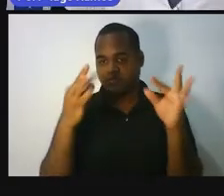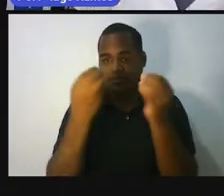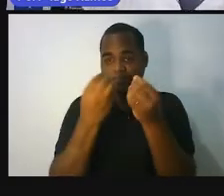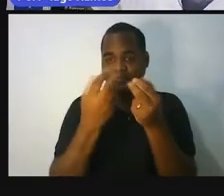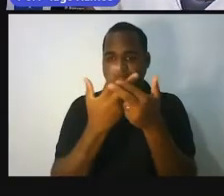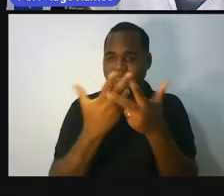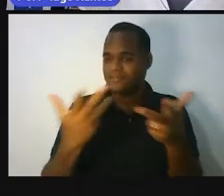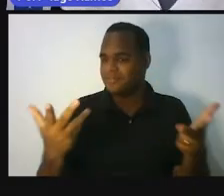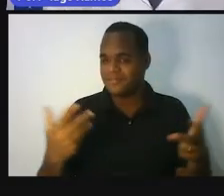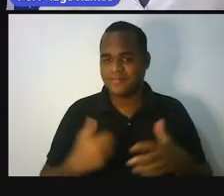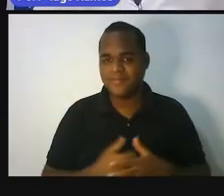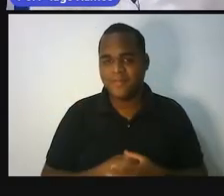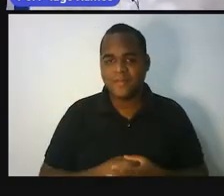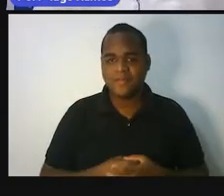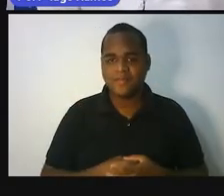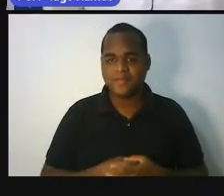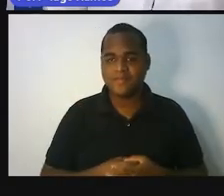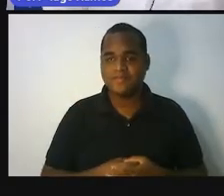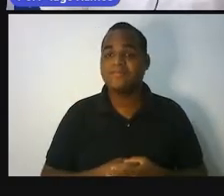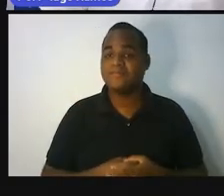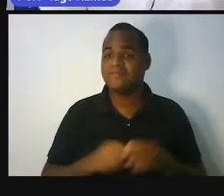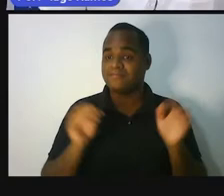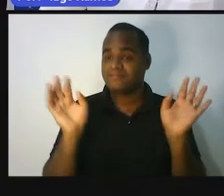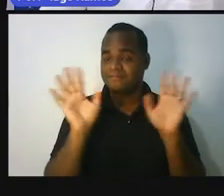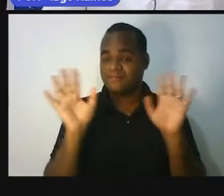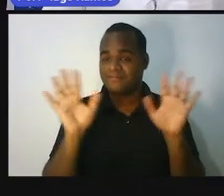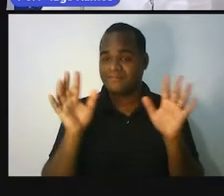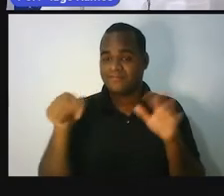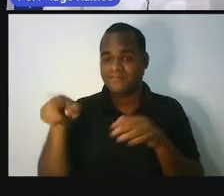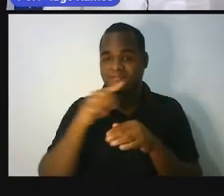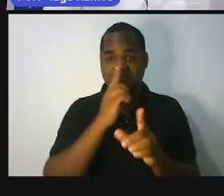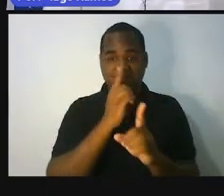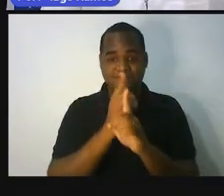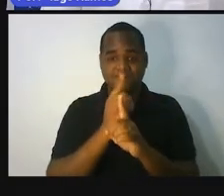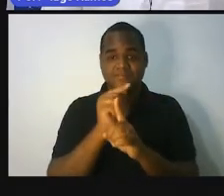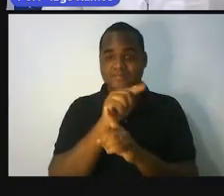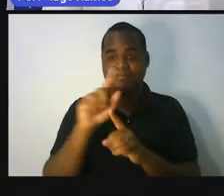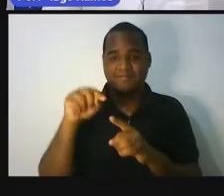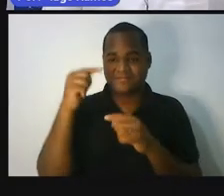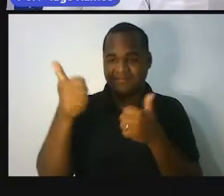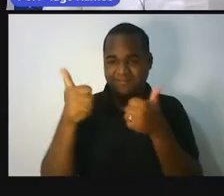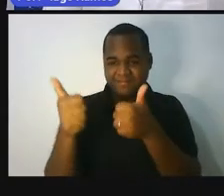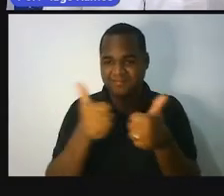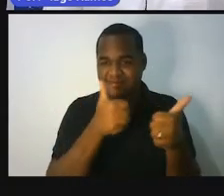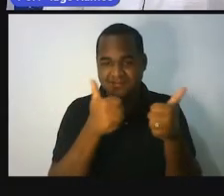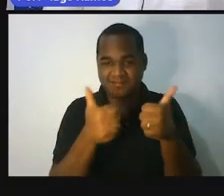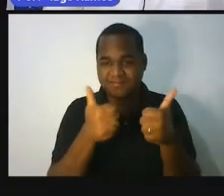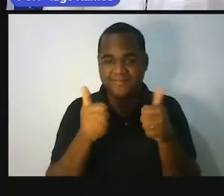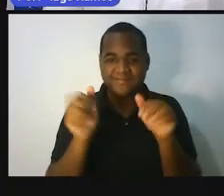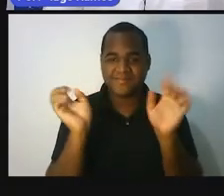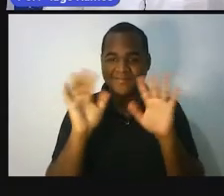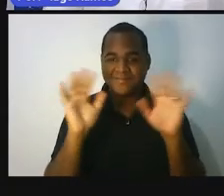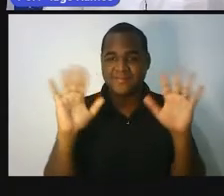todos. Vou me despedindo. Nos encontramos no próximo episódio. Até mais!